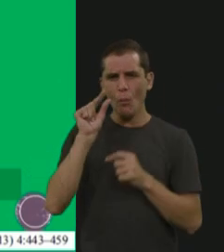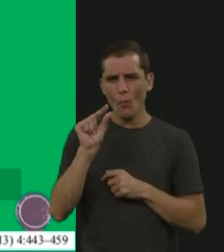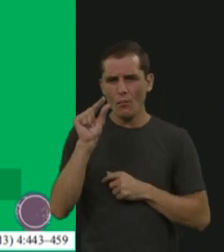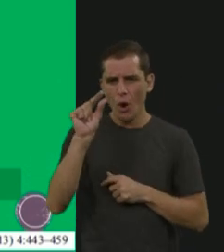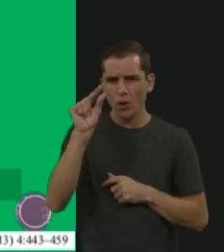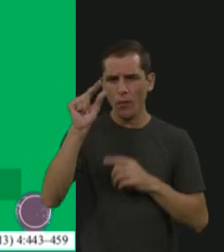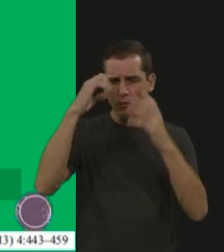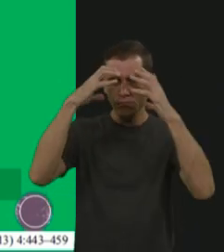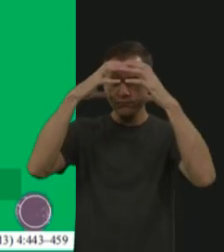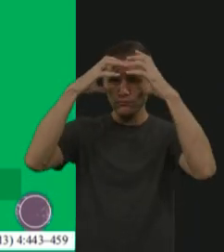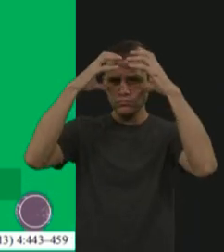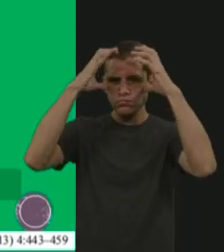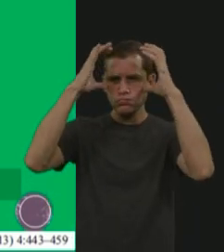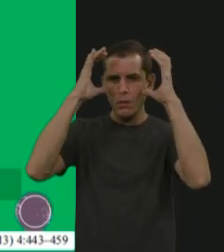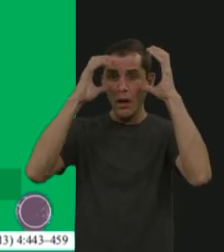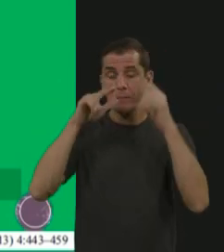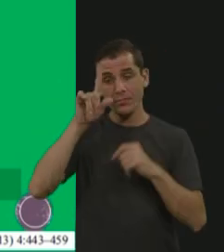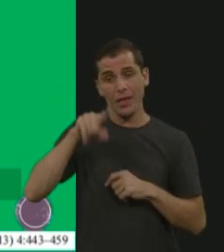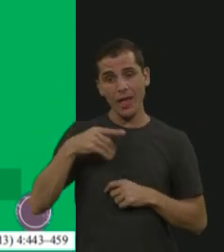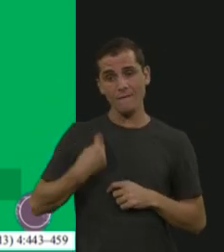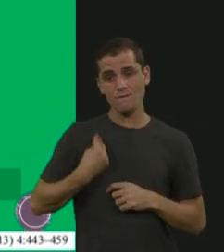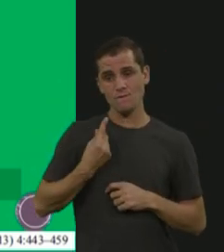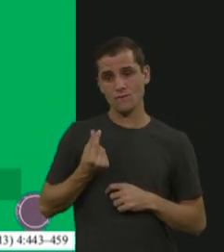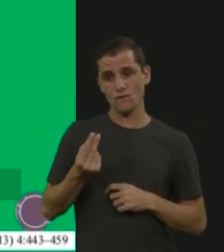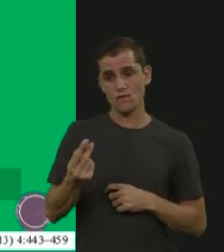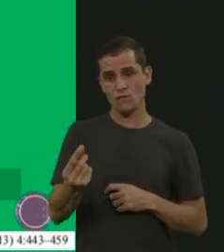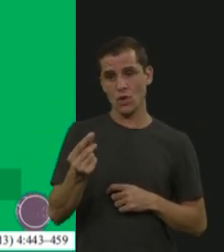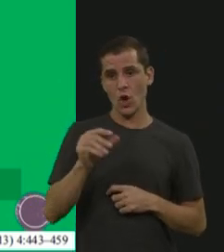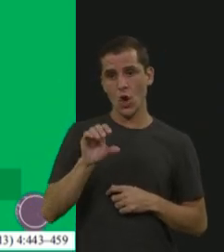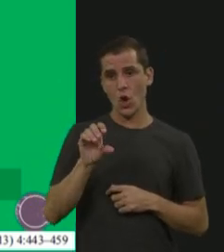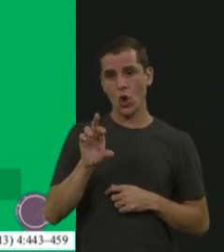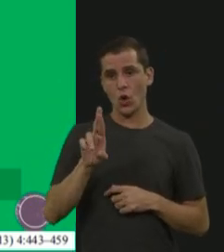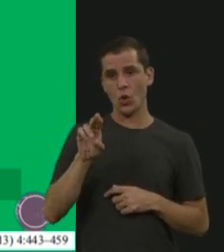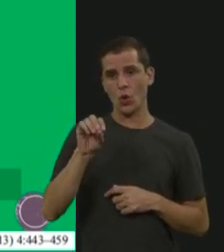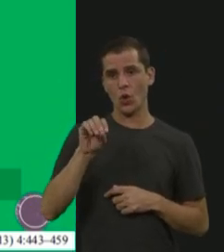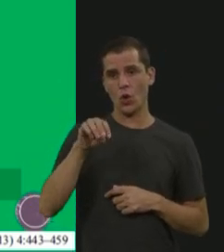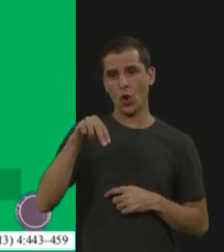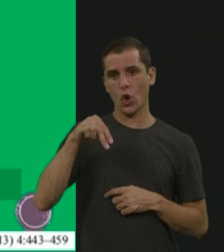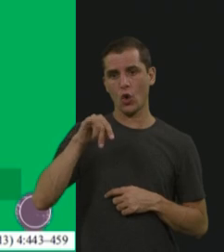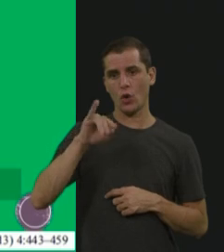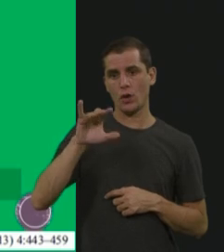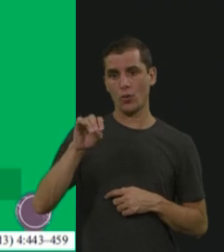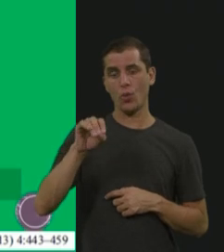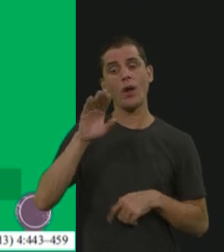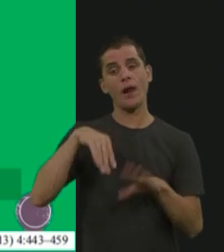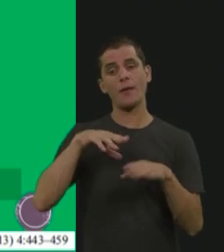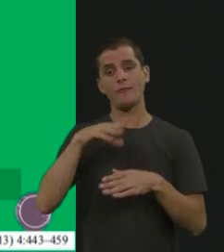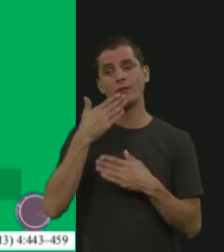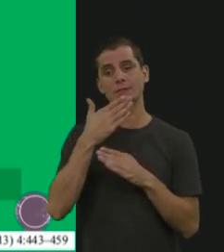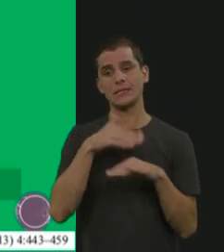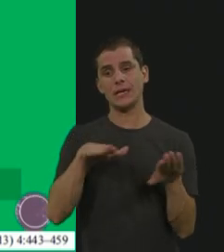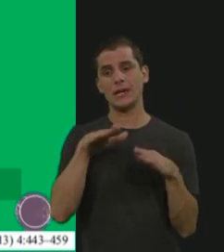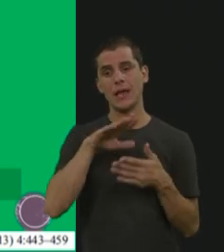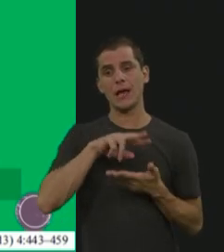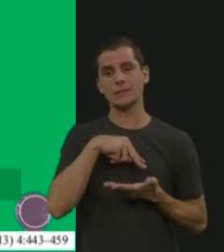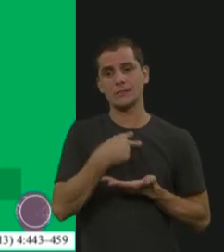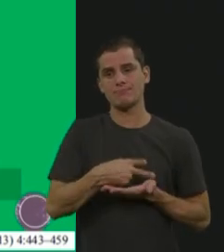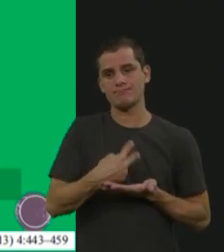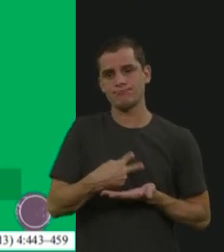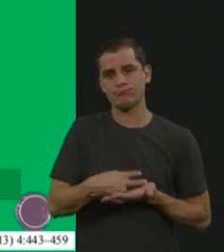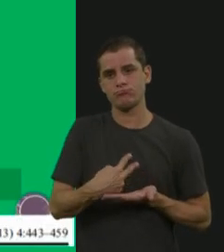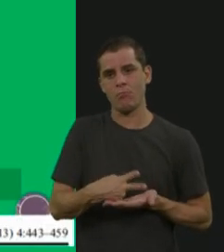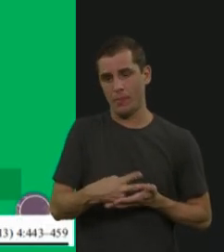E aí, algumas crianças podem ter daí convulsões também, né? E acabar, tardiamente, fazendo esse diagnóstico de